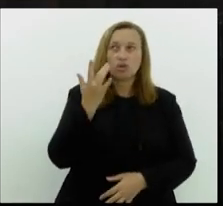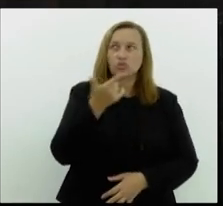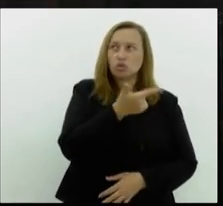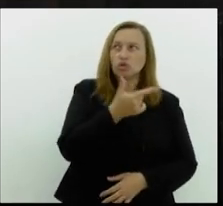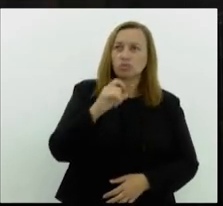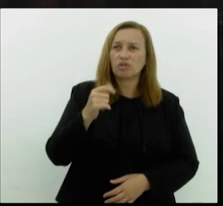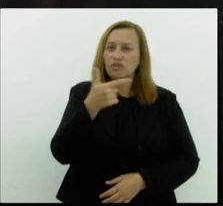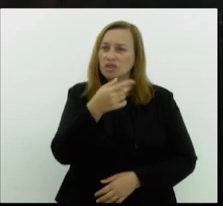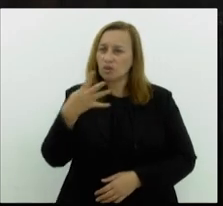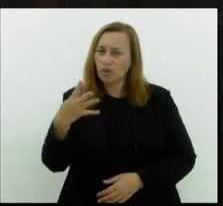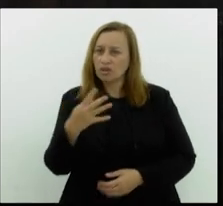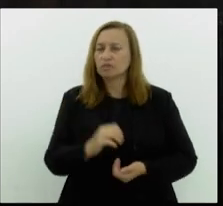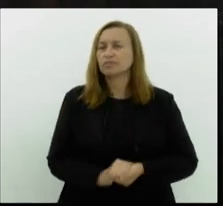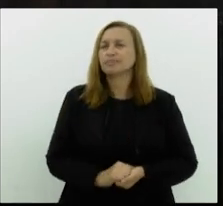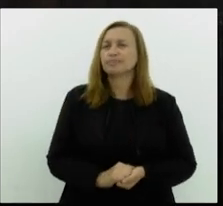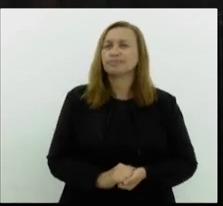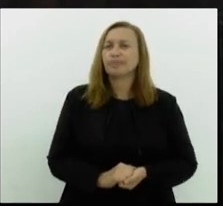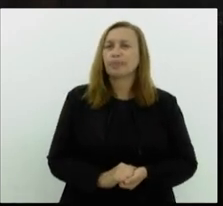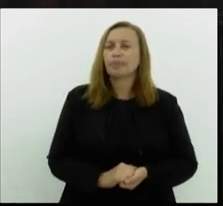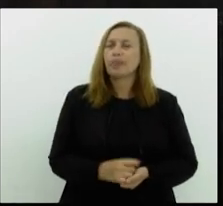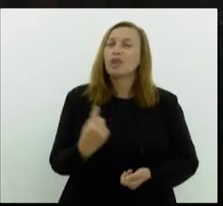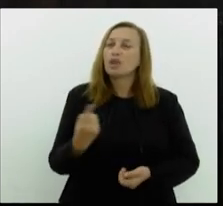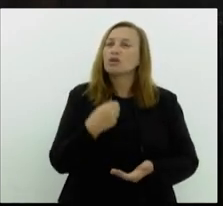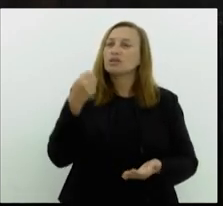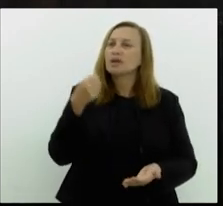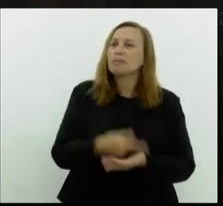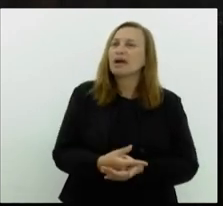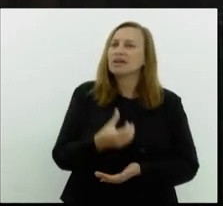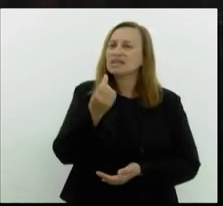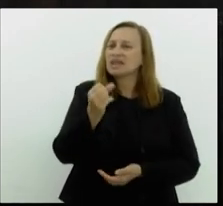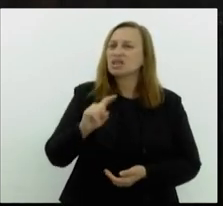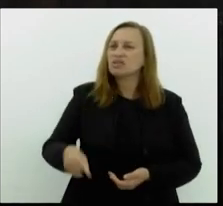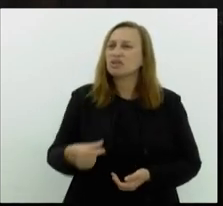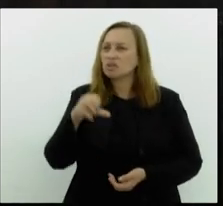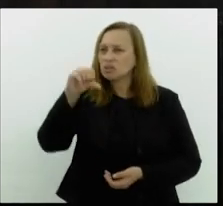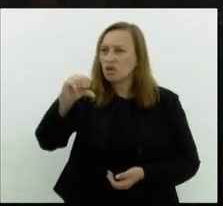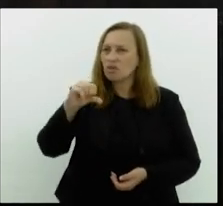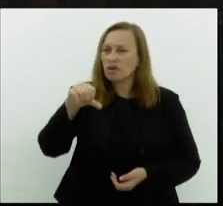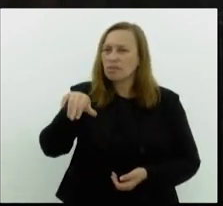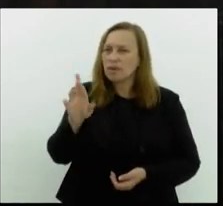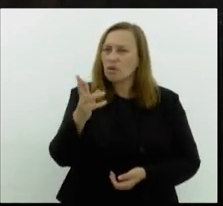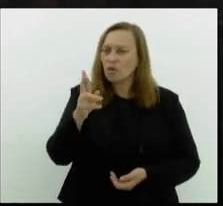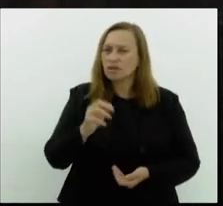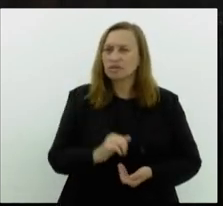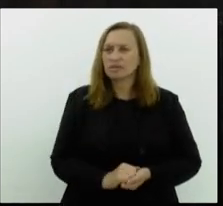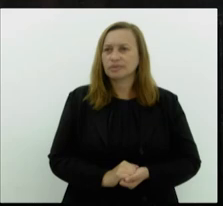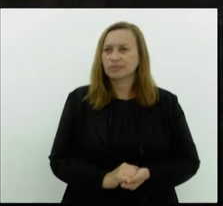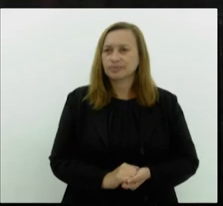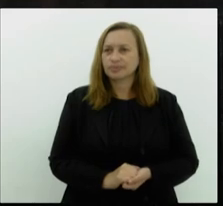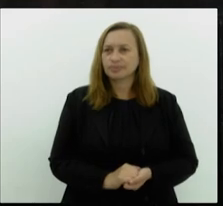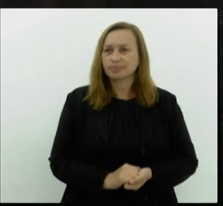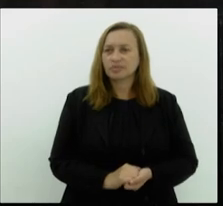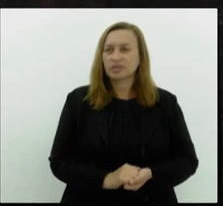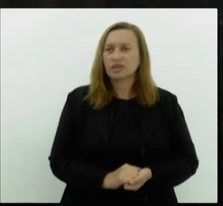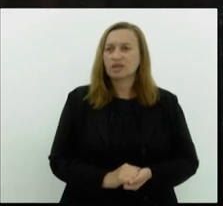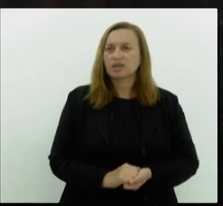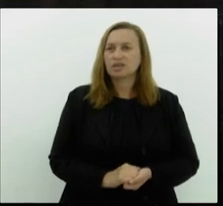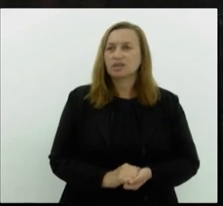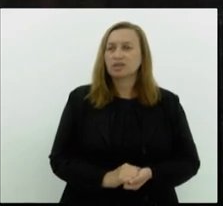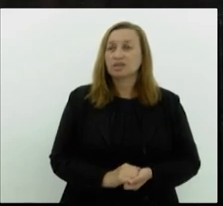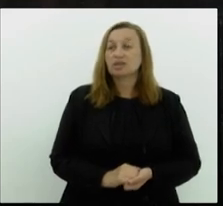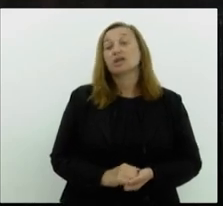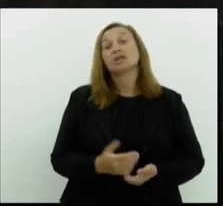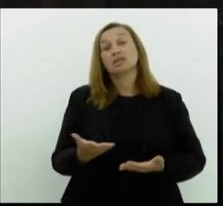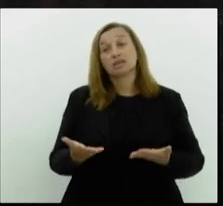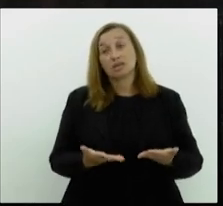esse ano, iríamos pagar 6,9 bilhões de serviço da dívida,